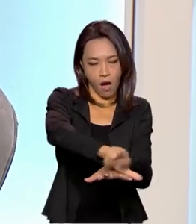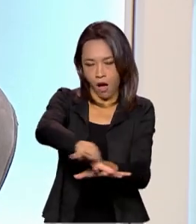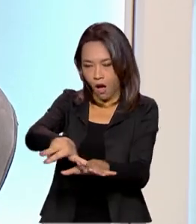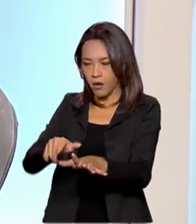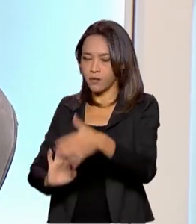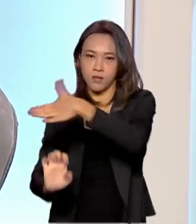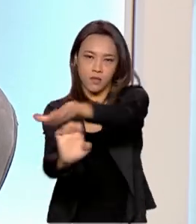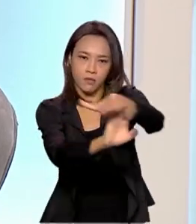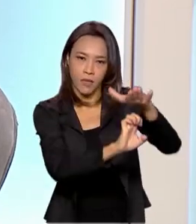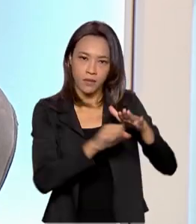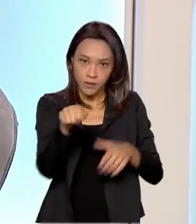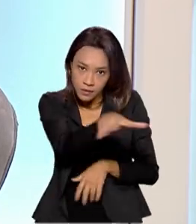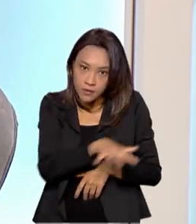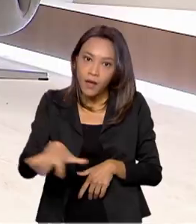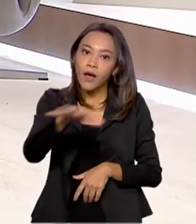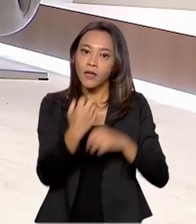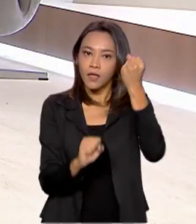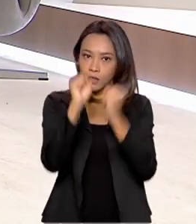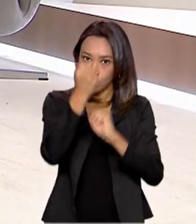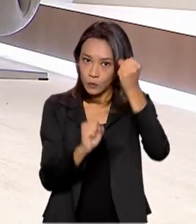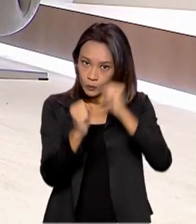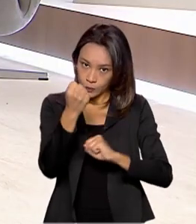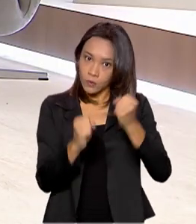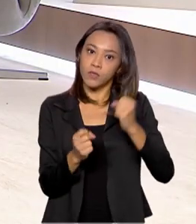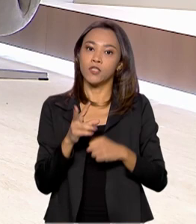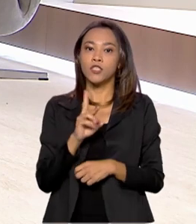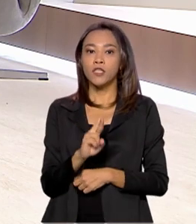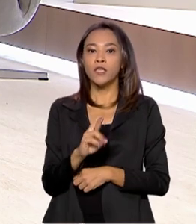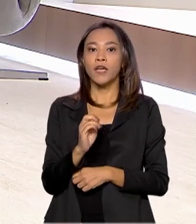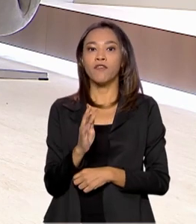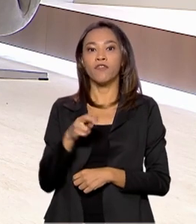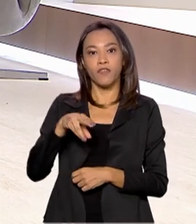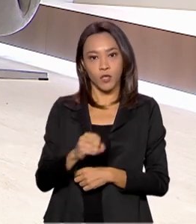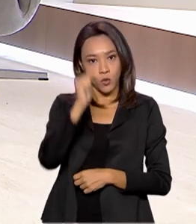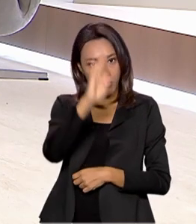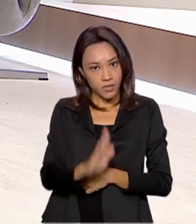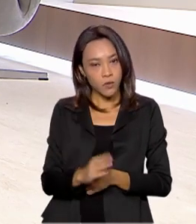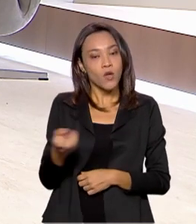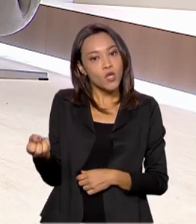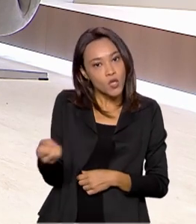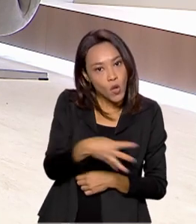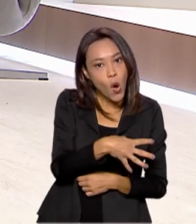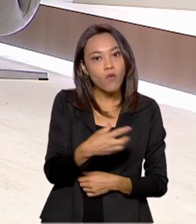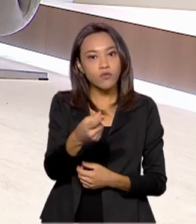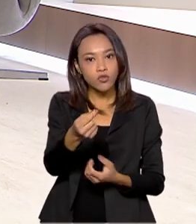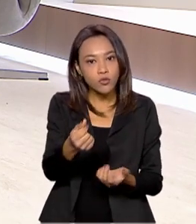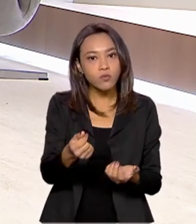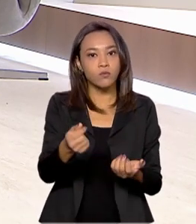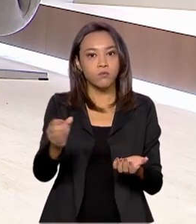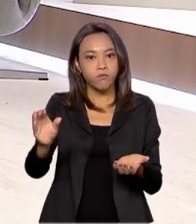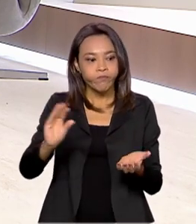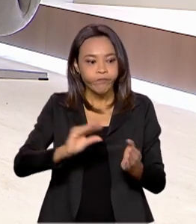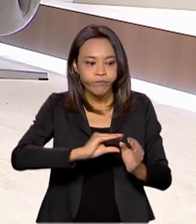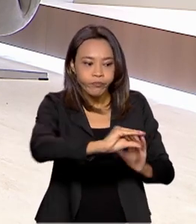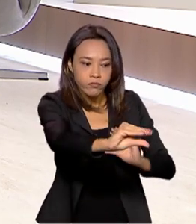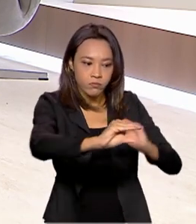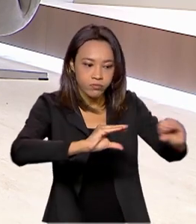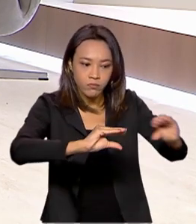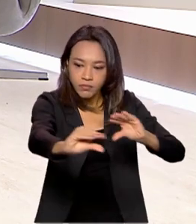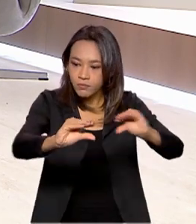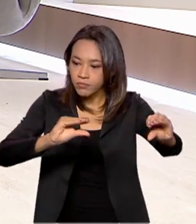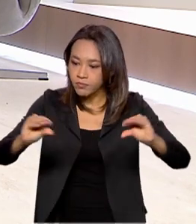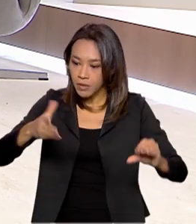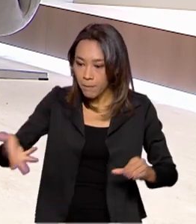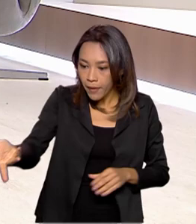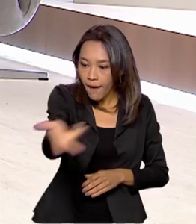mercado de refino do Brasil, que novos investimentos possam ser feitos nas refinarias existentes, não só novos